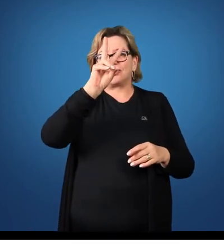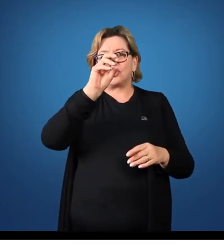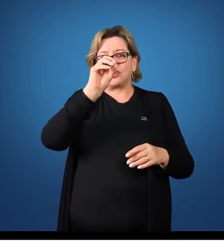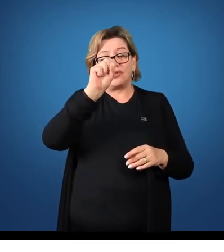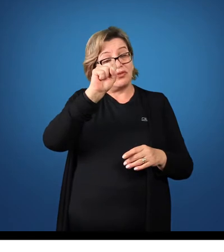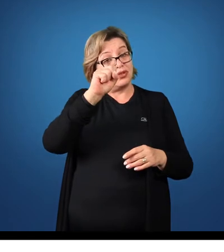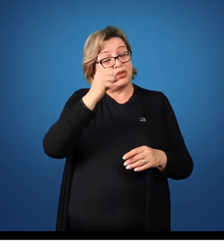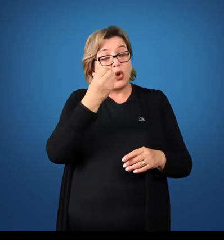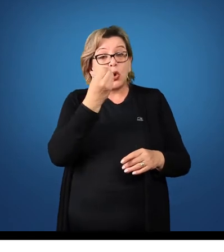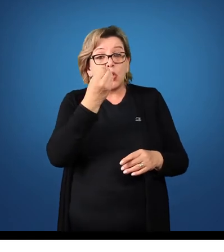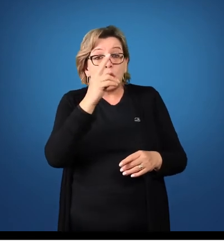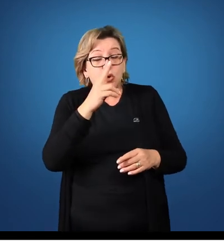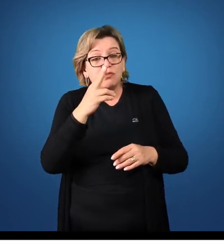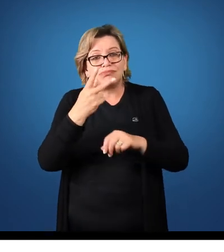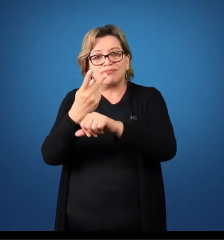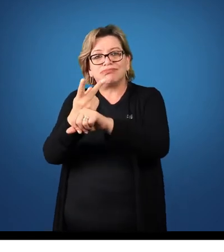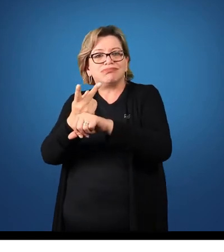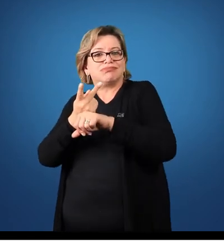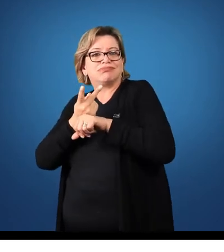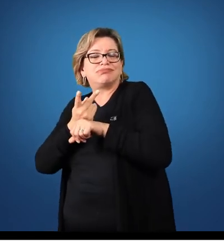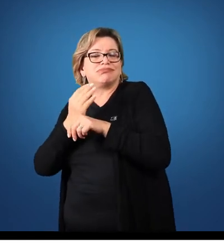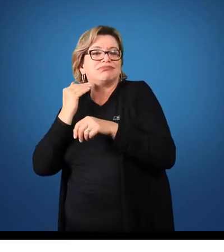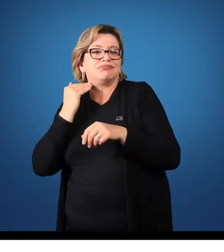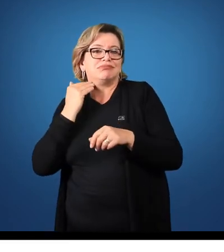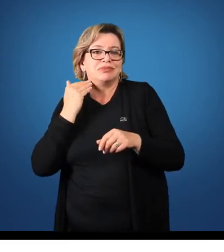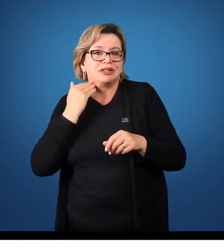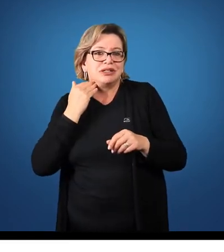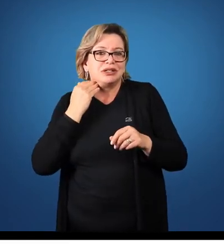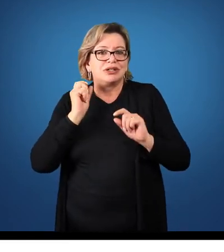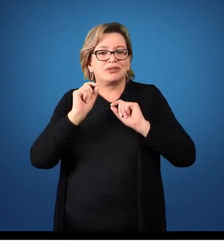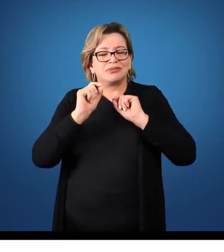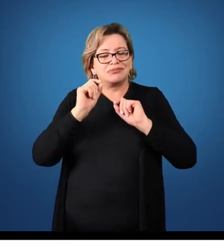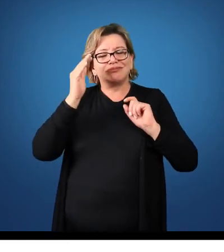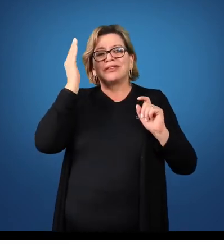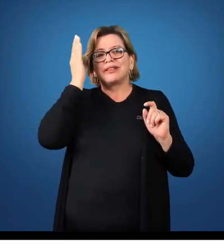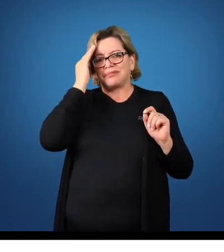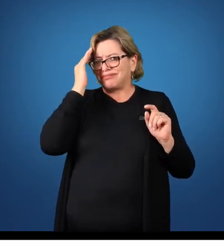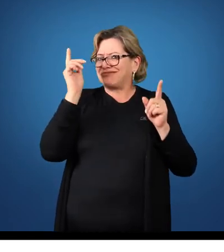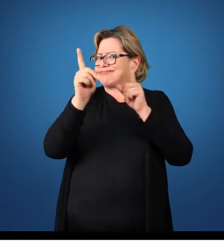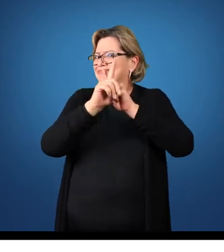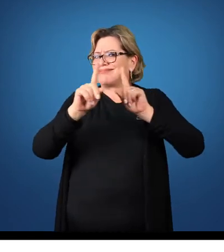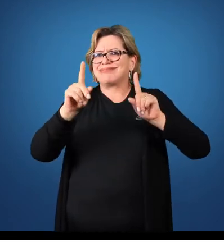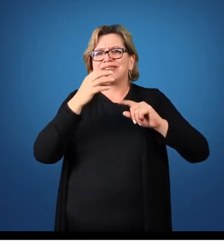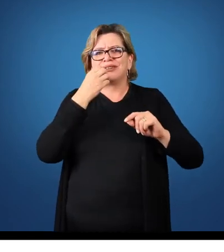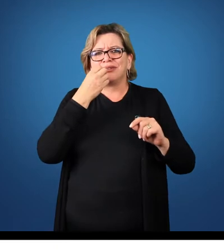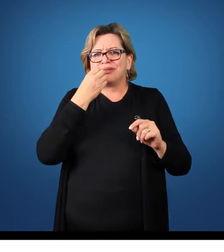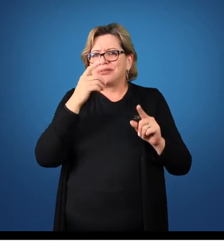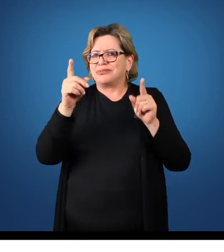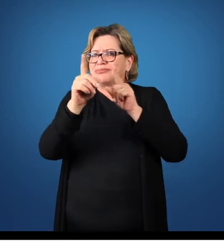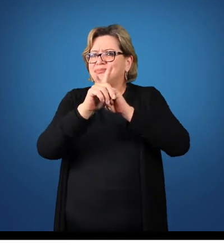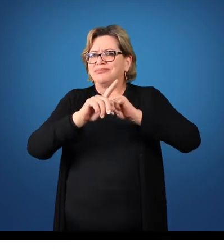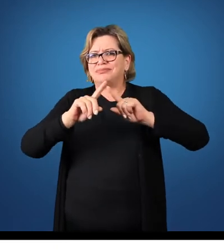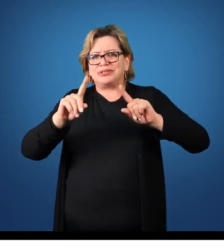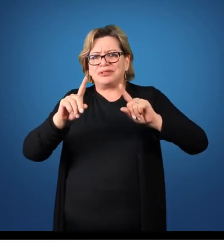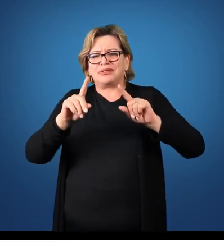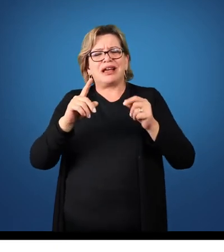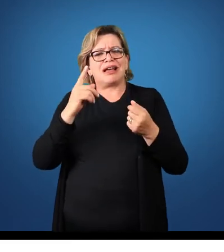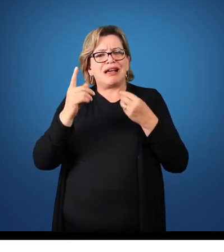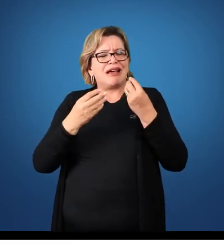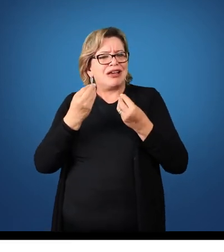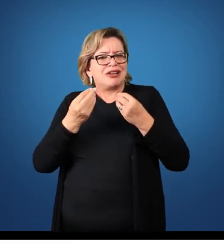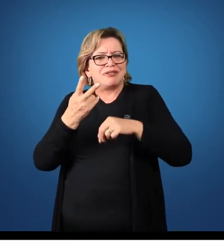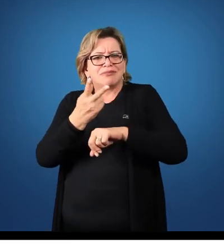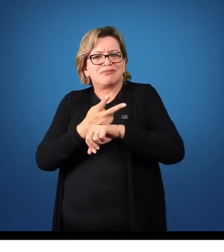empréstimos em instituições financeiras, o que sabemos que não é uma atividade, não é uma busca